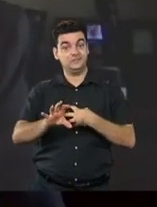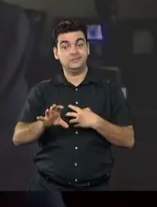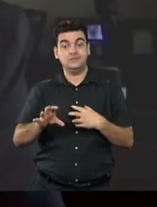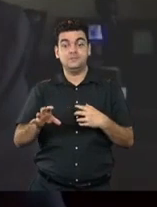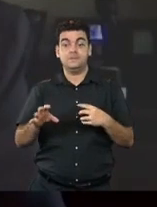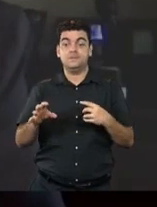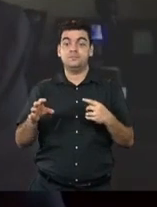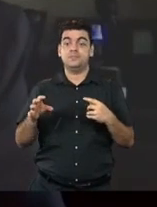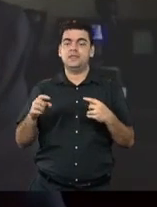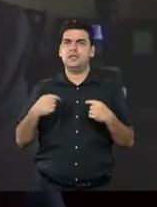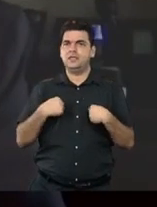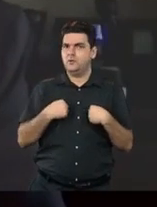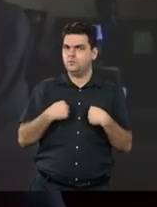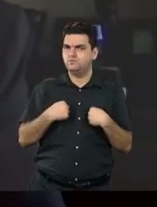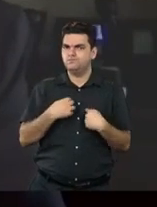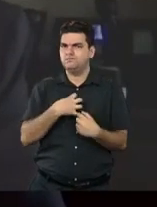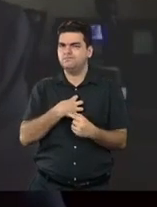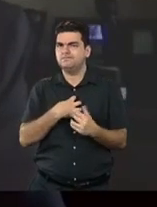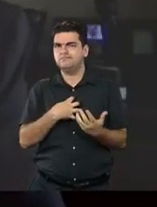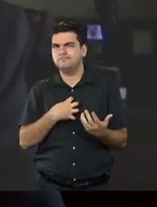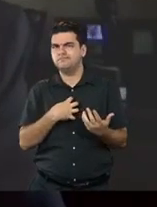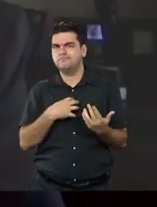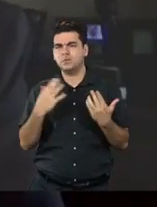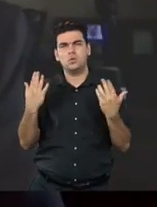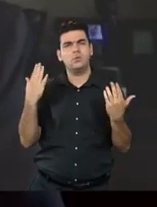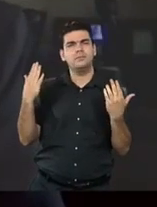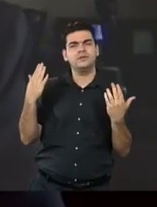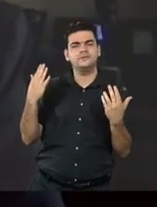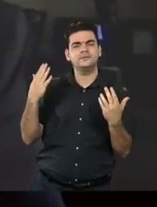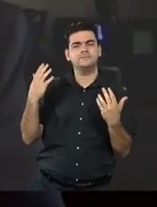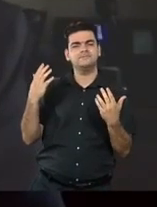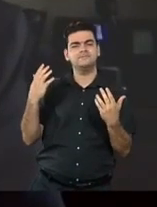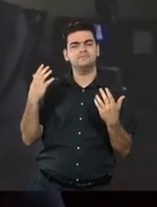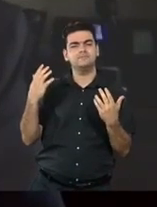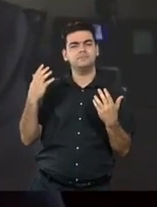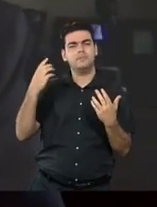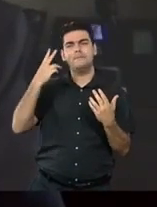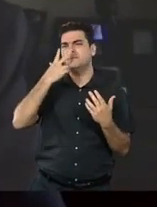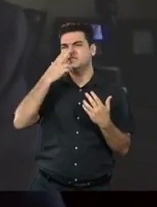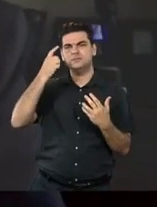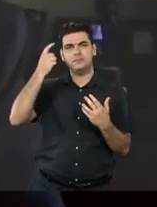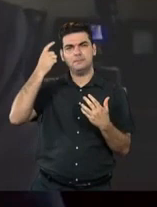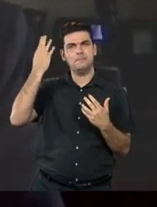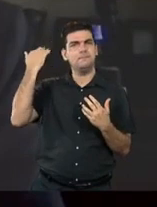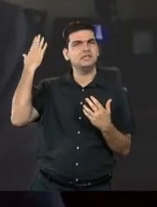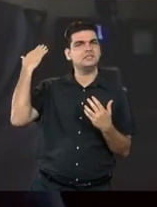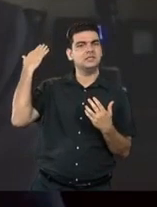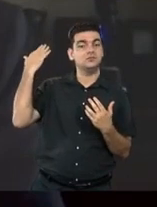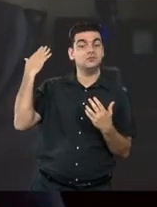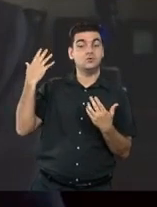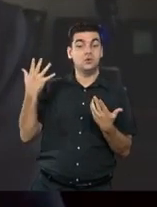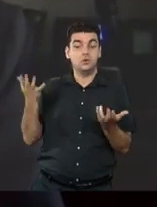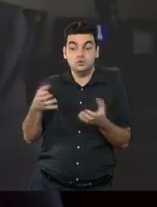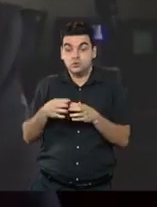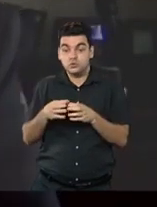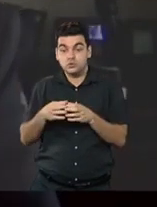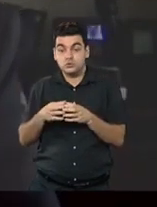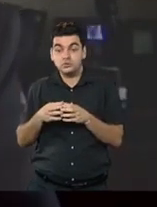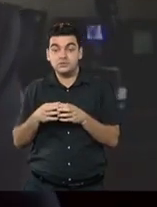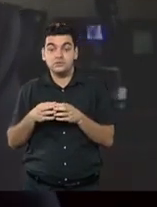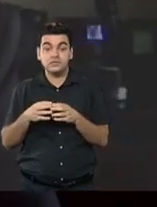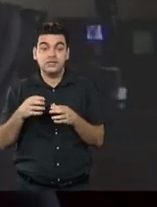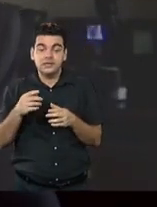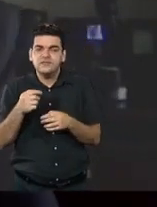eu me consolo um pouco olhando todas as batalhas que os grupos vulneráveis foram